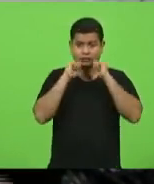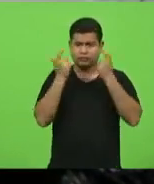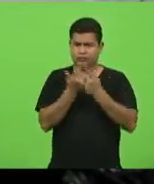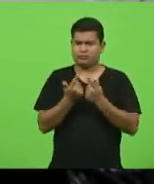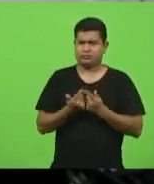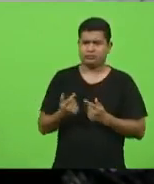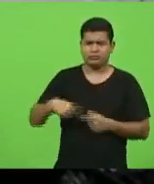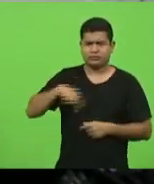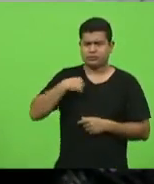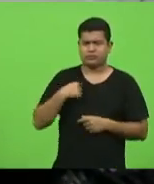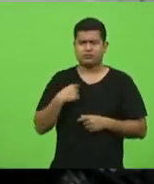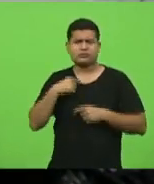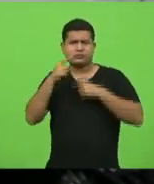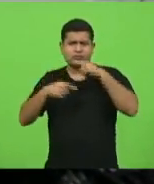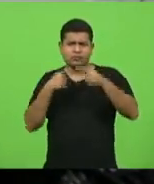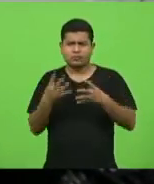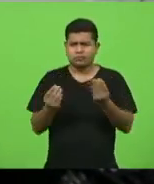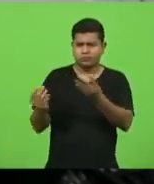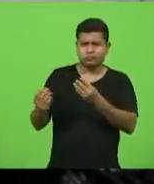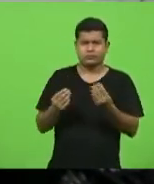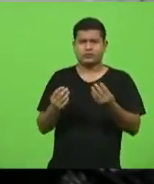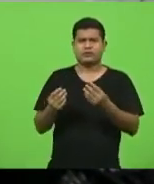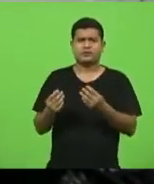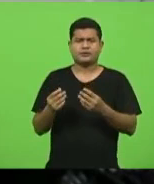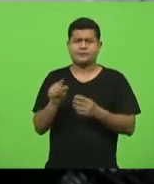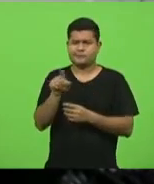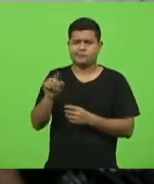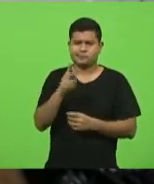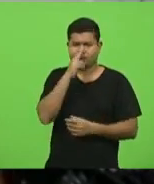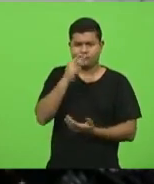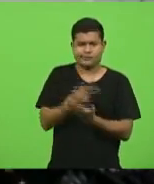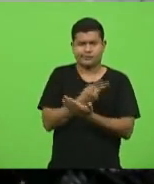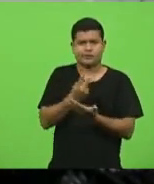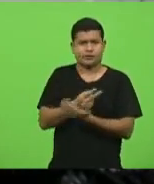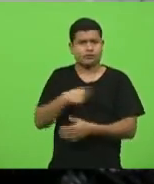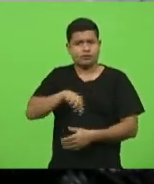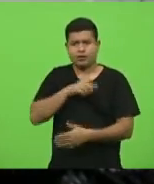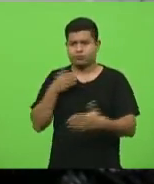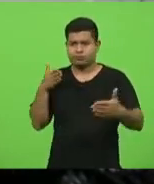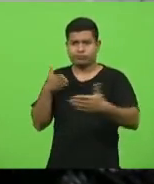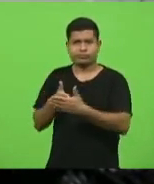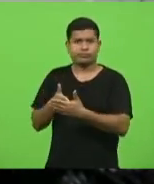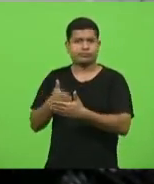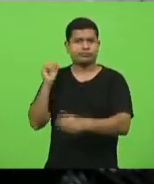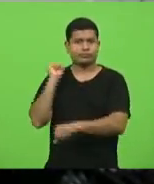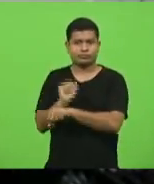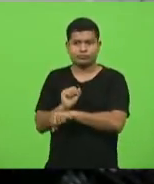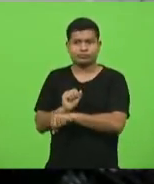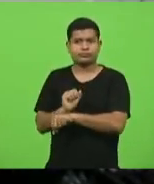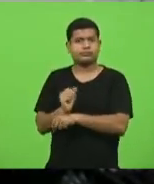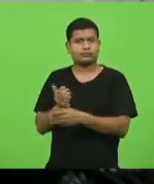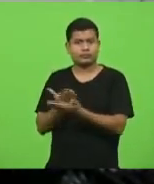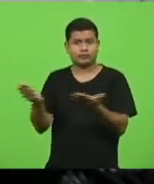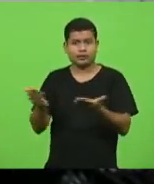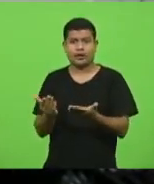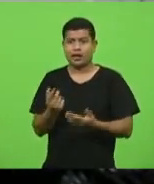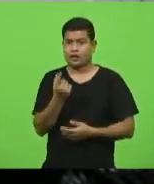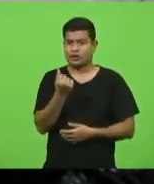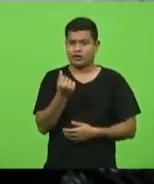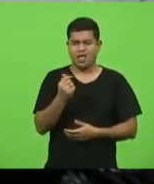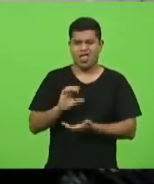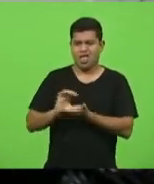muita dúvida na contratação e que, de fato, seria colocado naquele momento o dinheiro jogado fora.